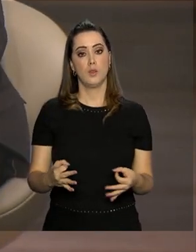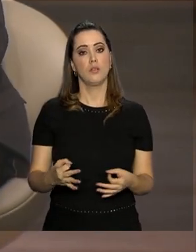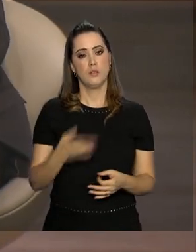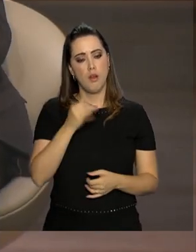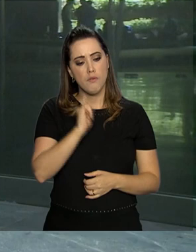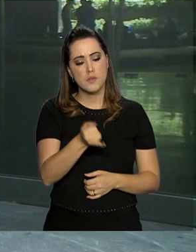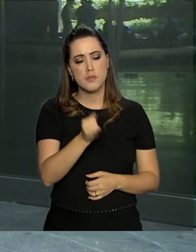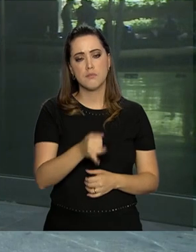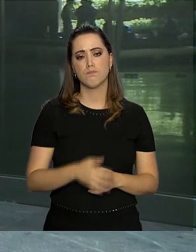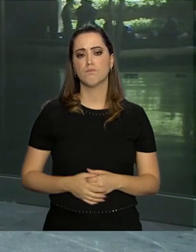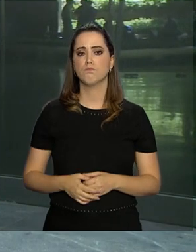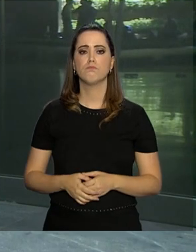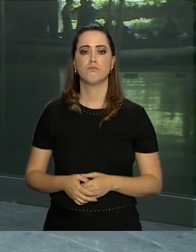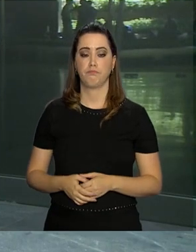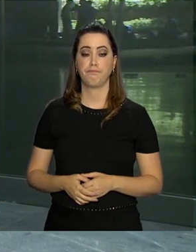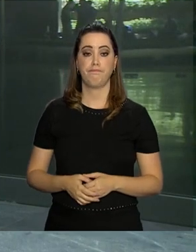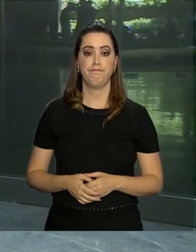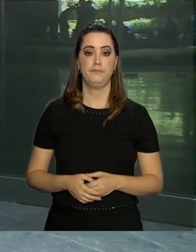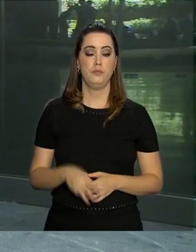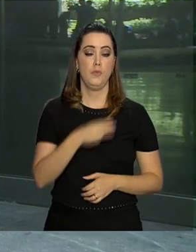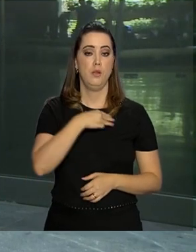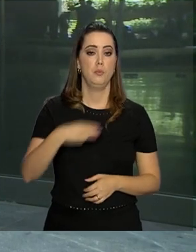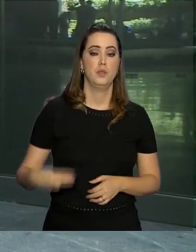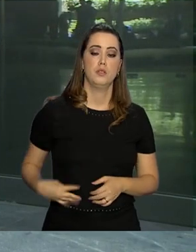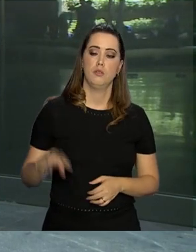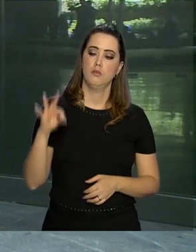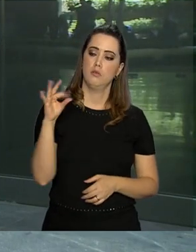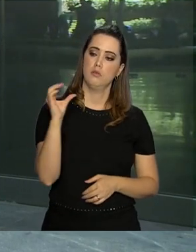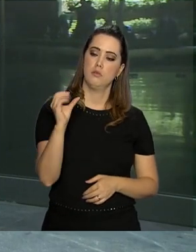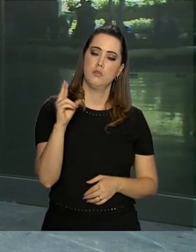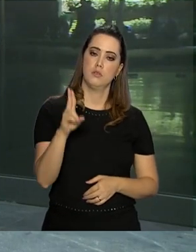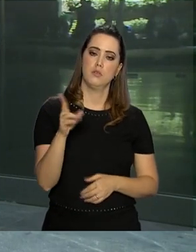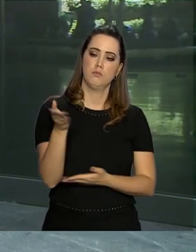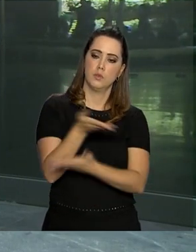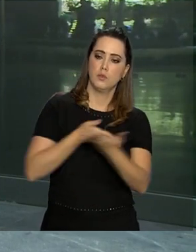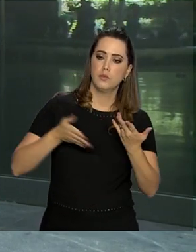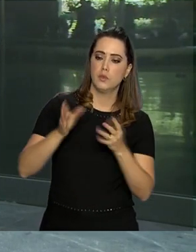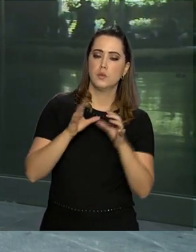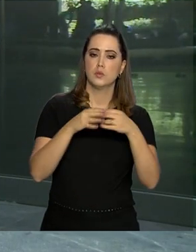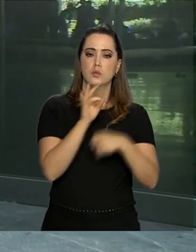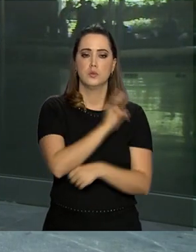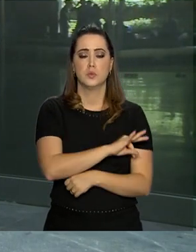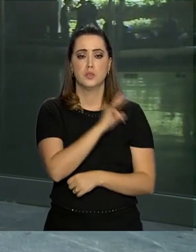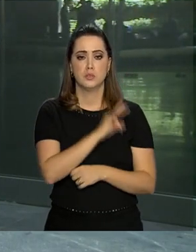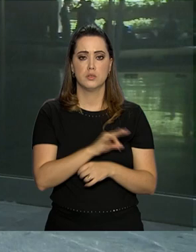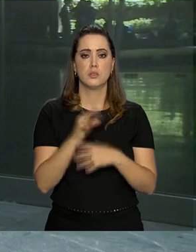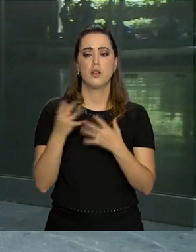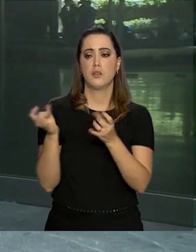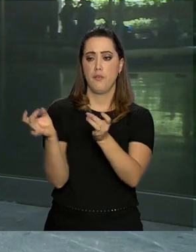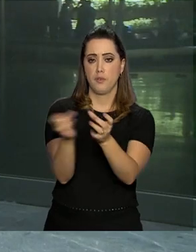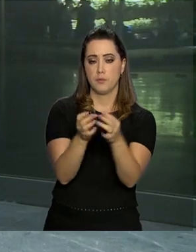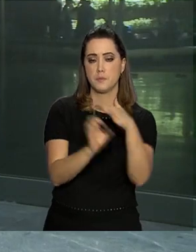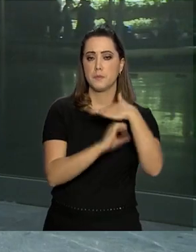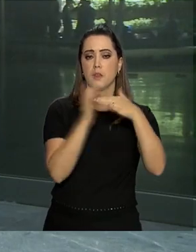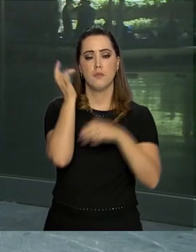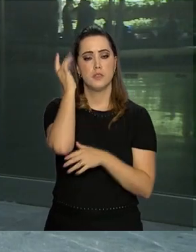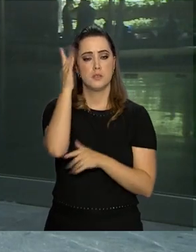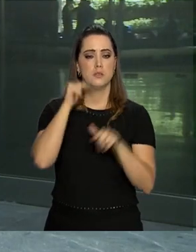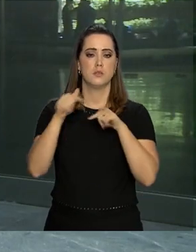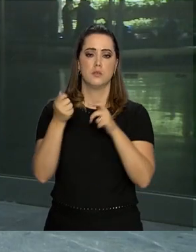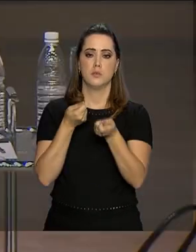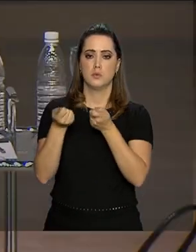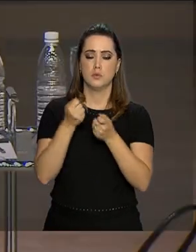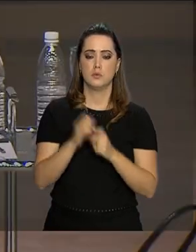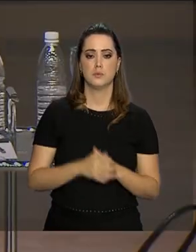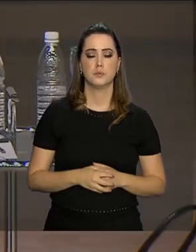de informar. Para o ministro do TCU, o envolvimento de técnicos do tribunal nas desestatizações facilita o trabalho de